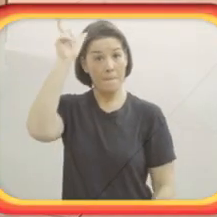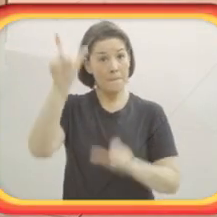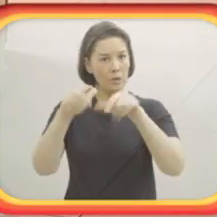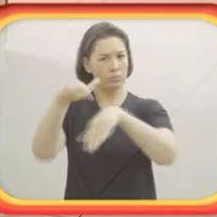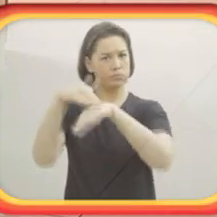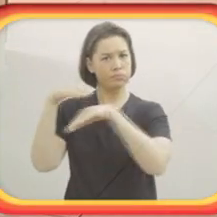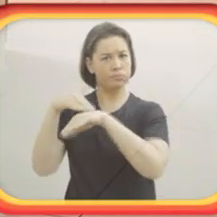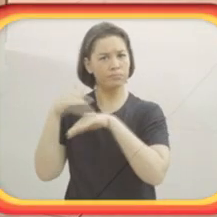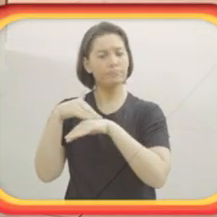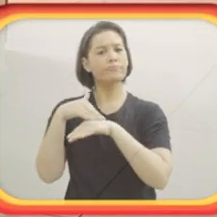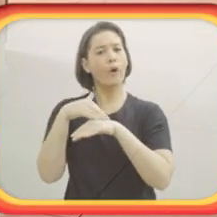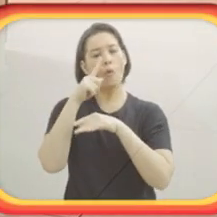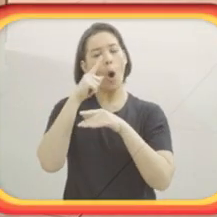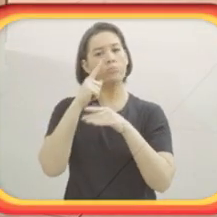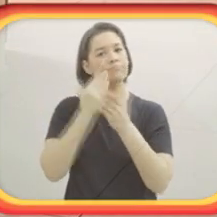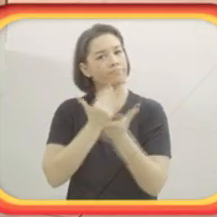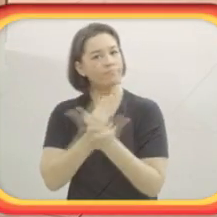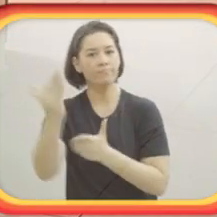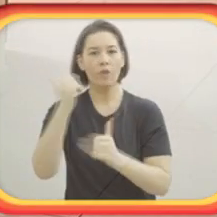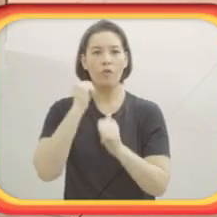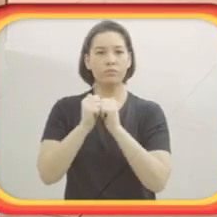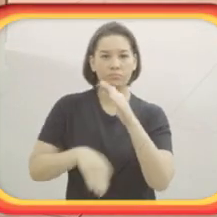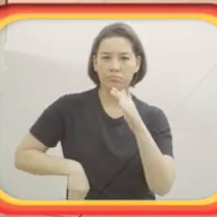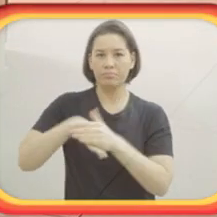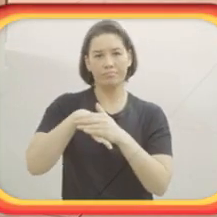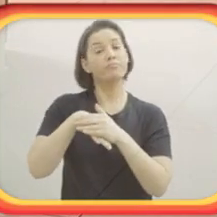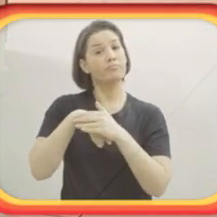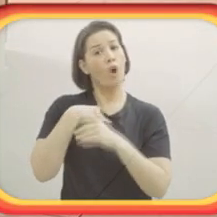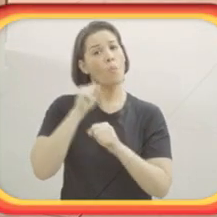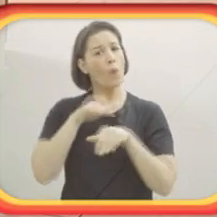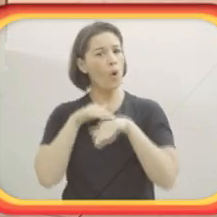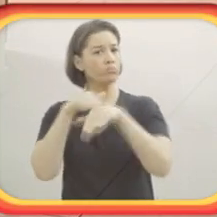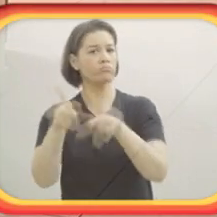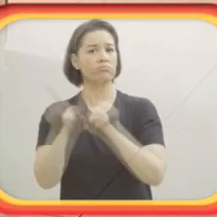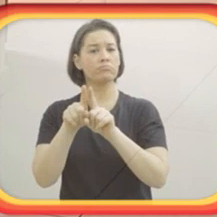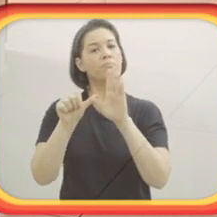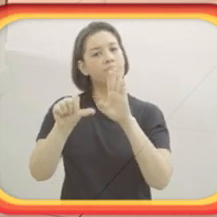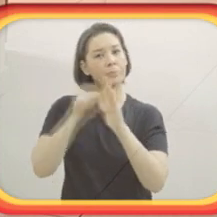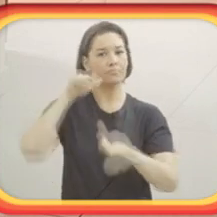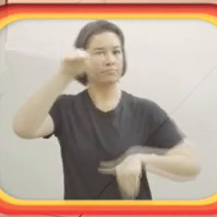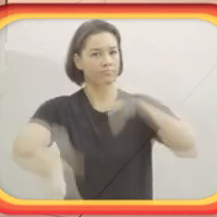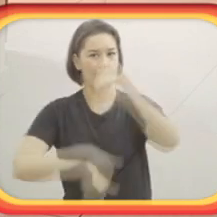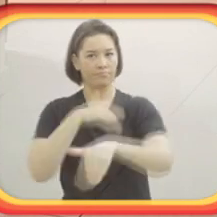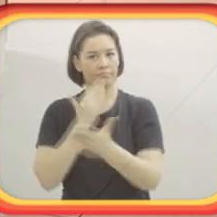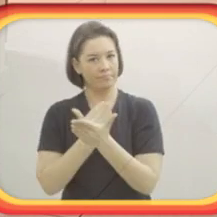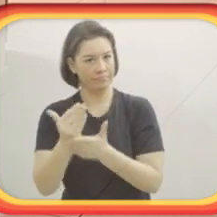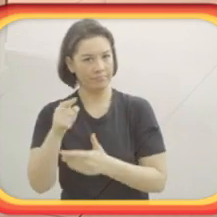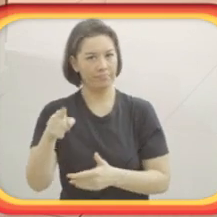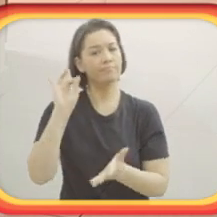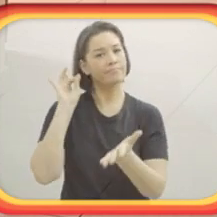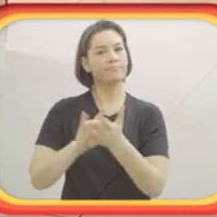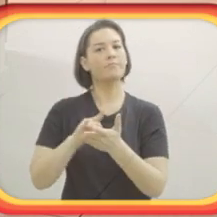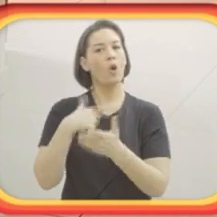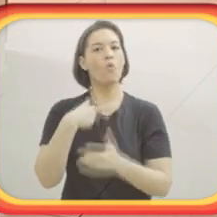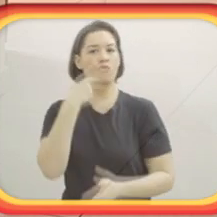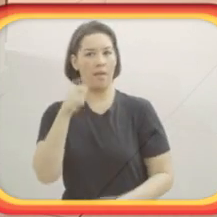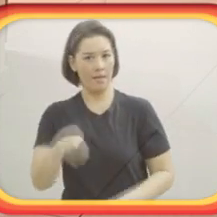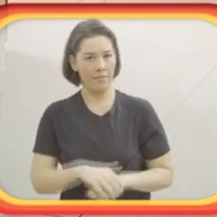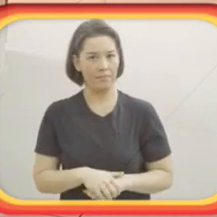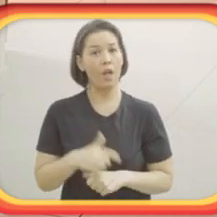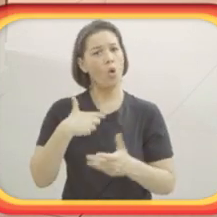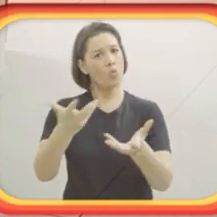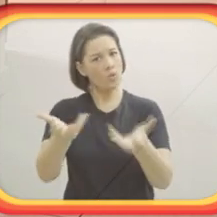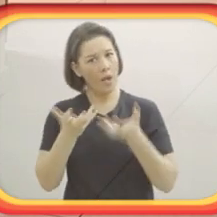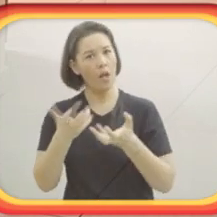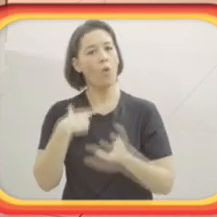E ali as pessoas falaram, tem o pontapé inicial do futebol. O meu, posso dizer que foi minha abraçada inicial, que foi ali realmente, foi, não, é isso que eu quero, é isso que eu vou